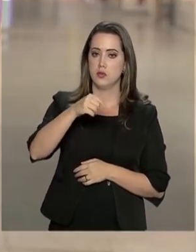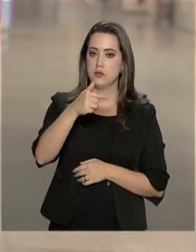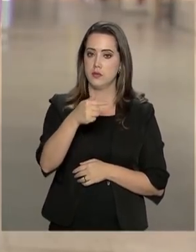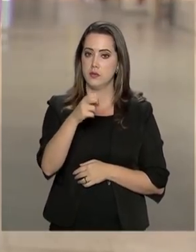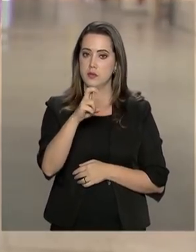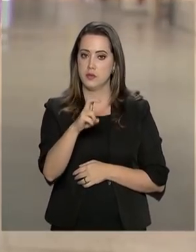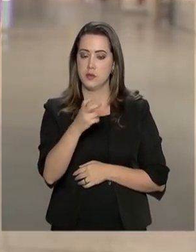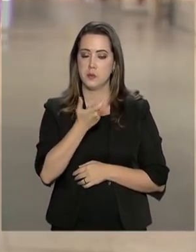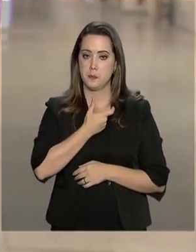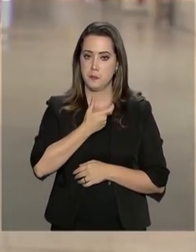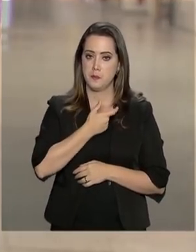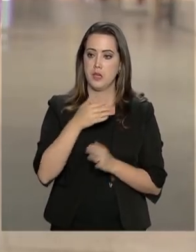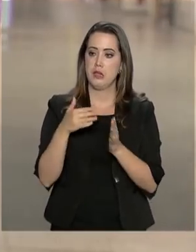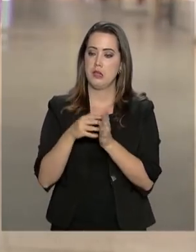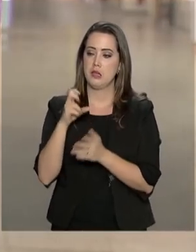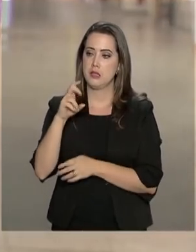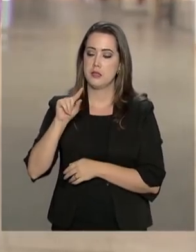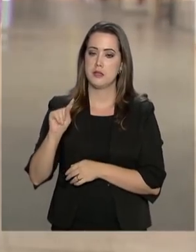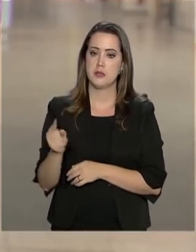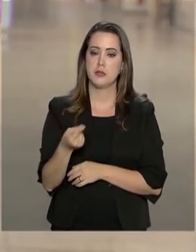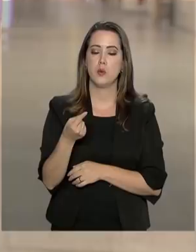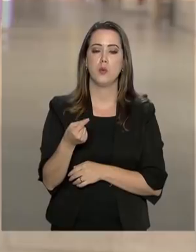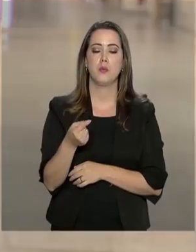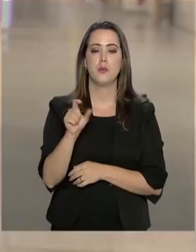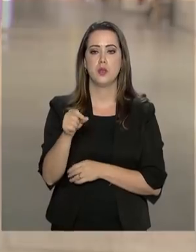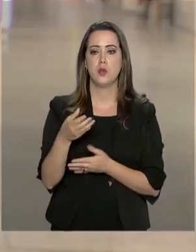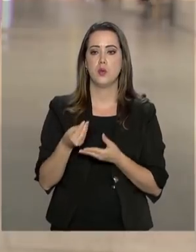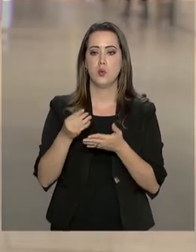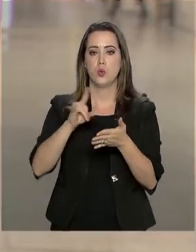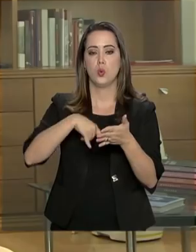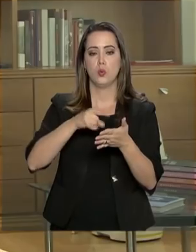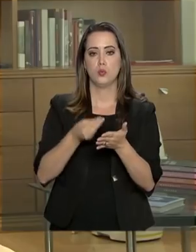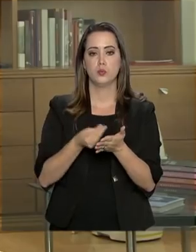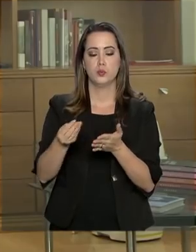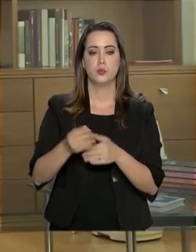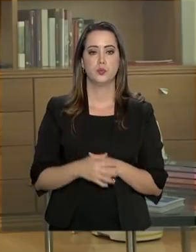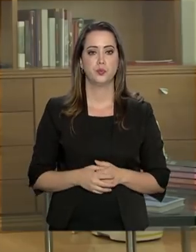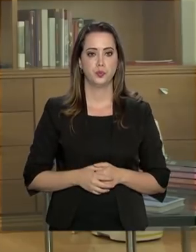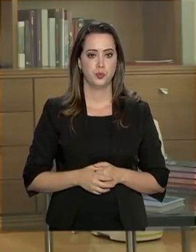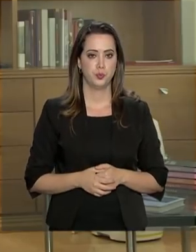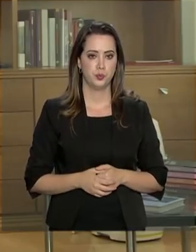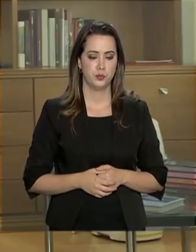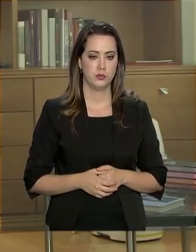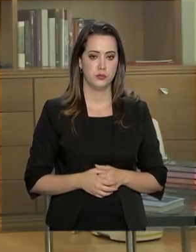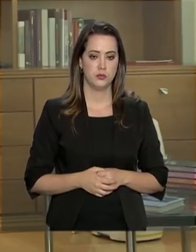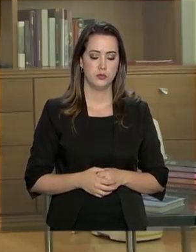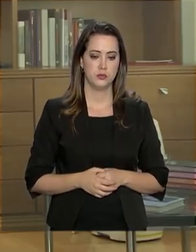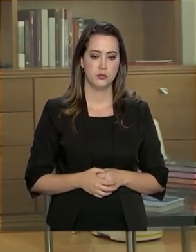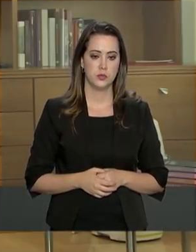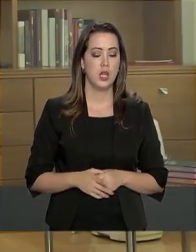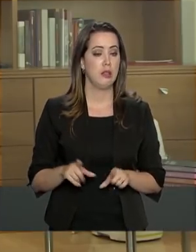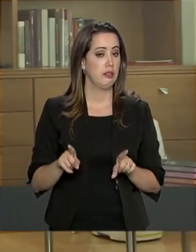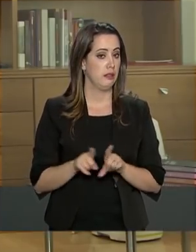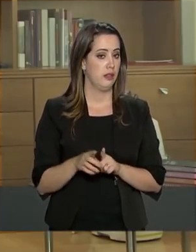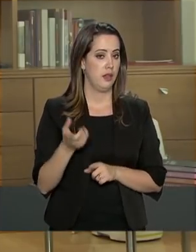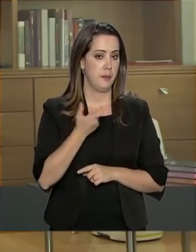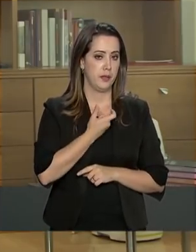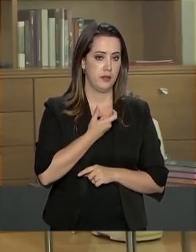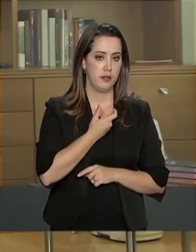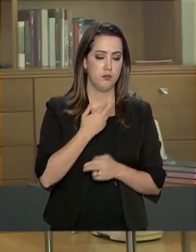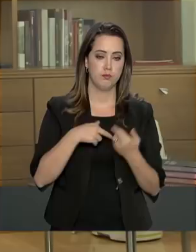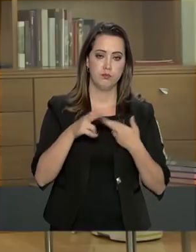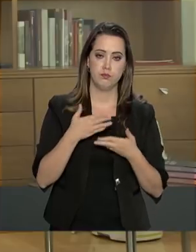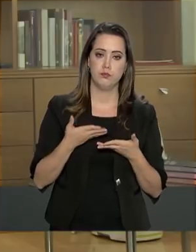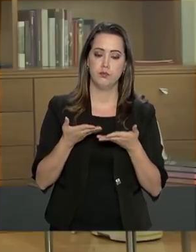medalhas e até 5.700 certificados. Além da medalha propriamente dita, da cerimônia de